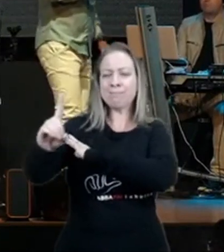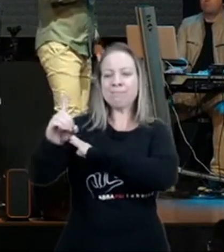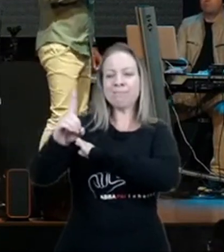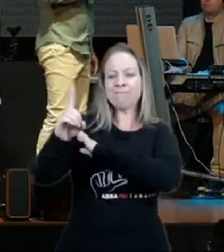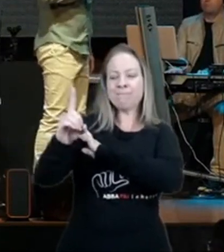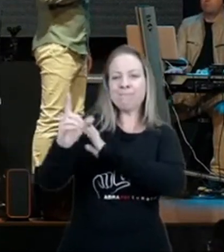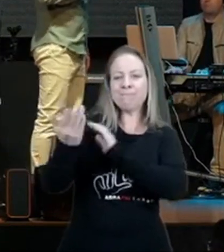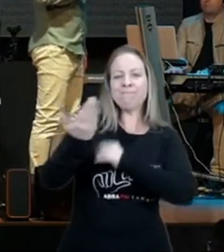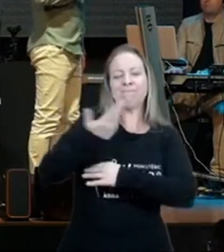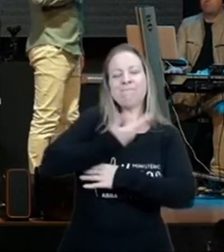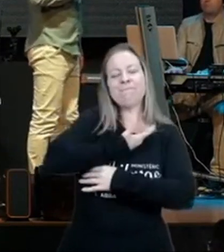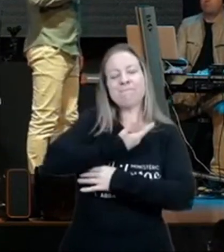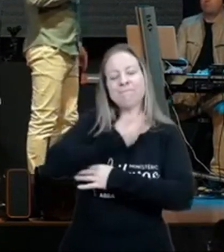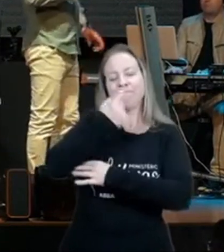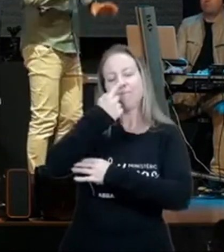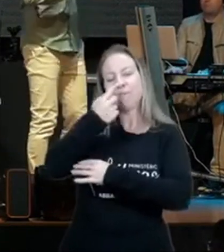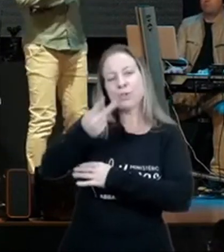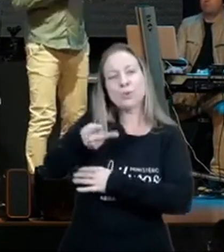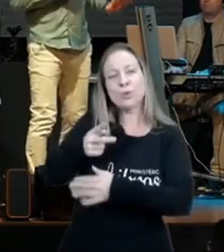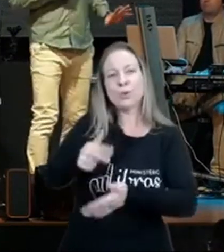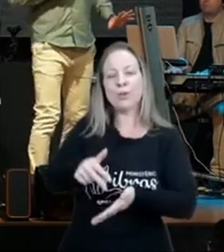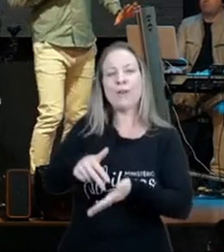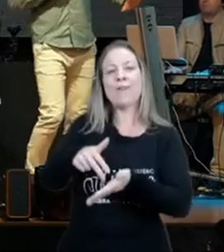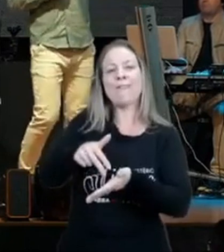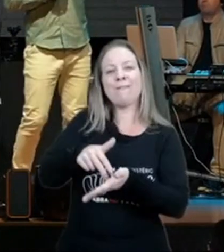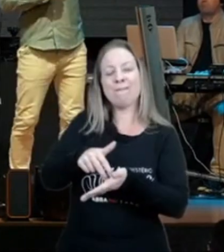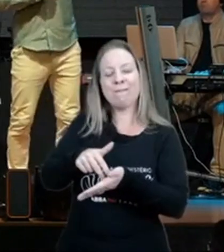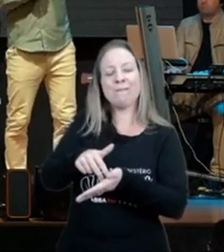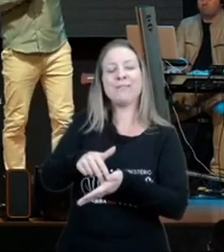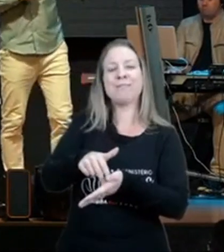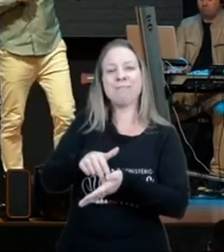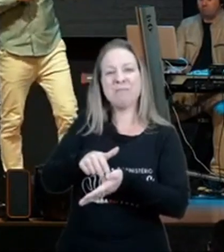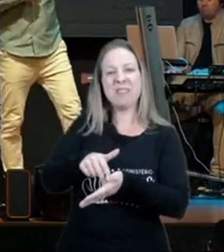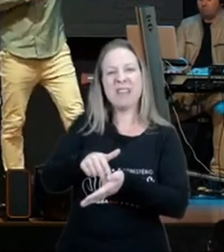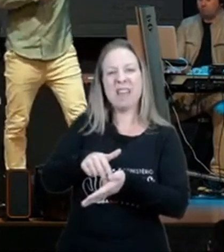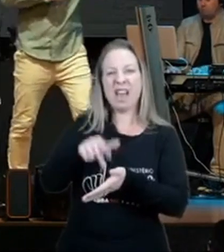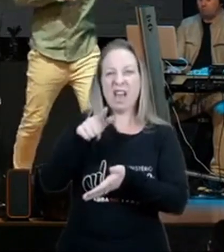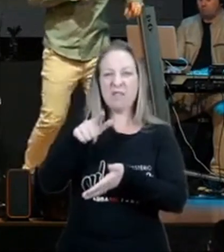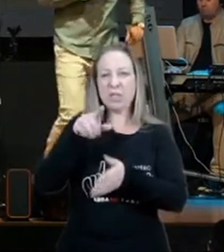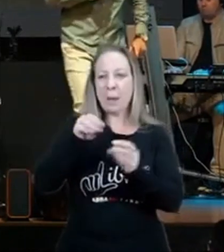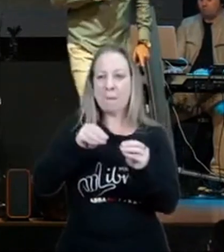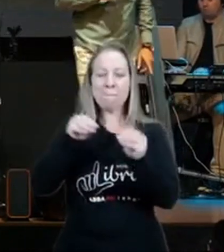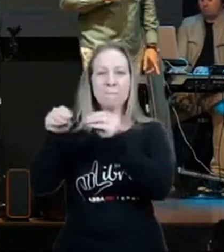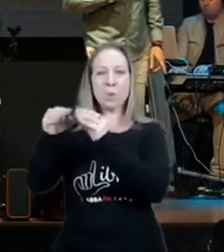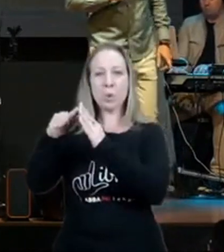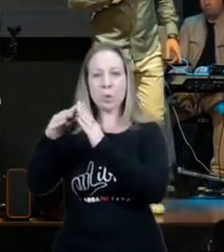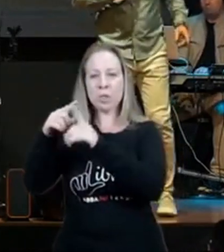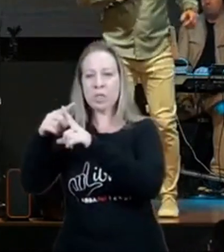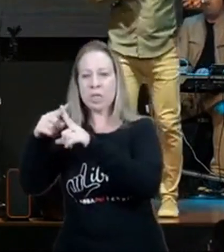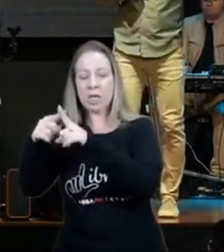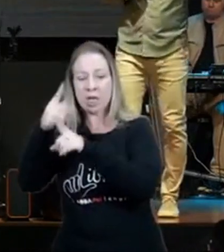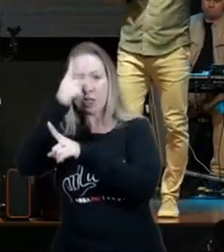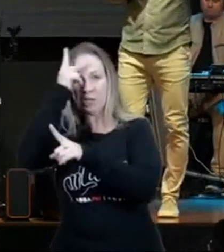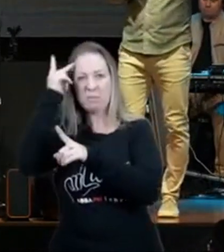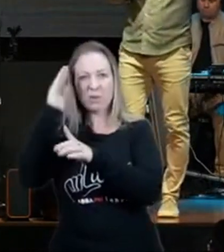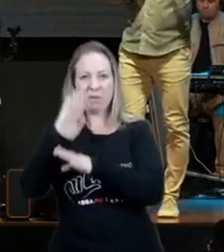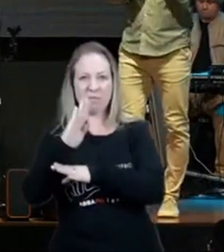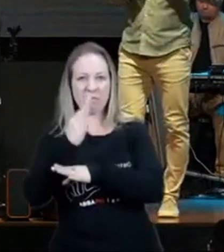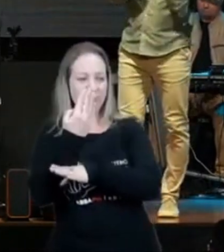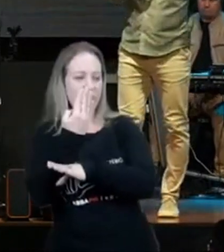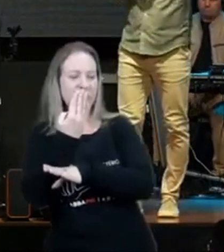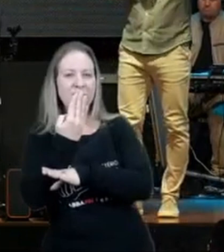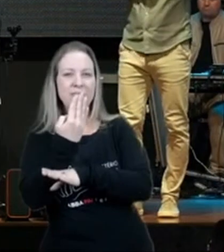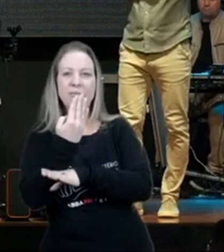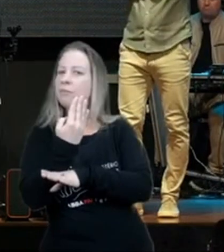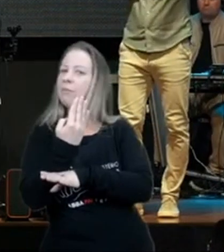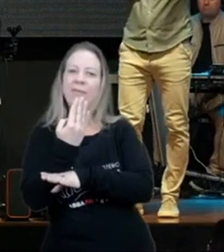amigo, Ele não fica agora, você trocou de igreja, não fala mais comigo, isso não é Tito, Tito é aquele que fala, você trocou de denominação,